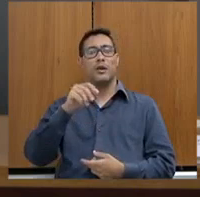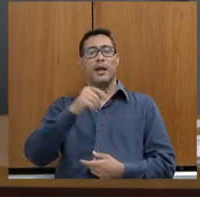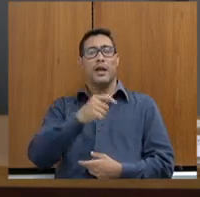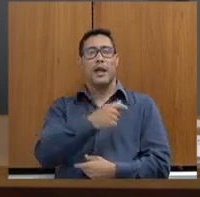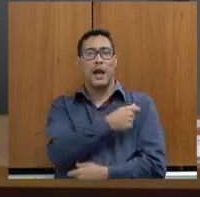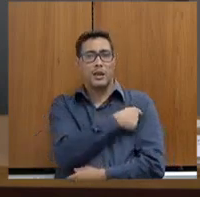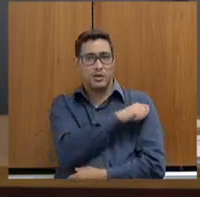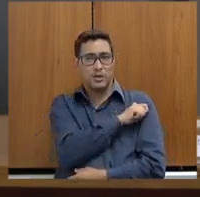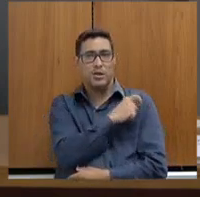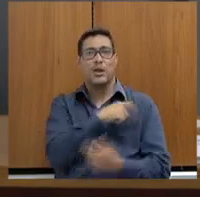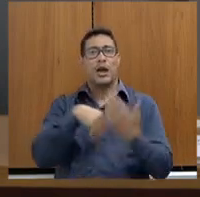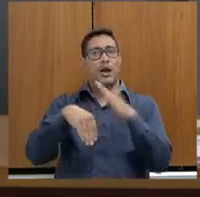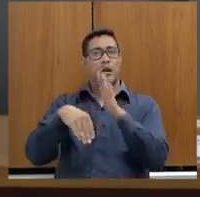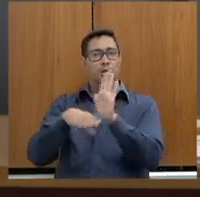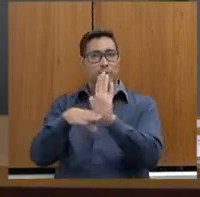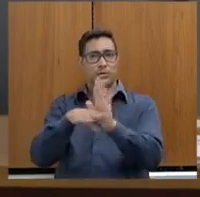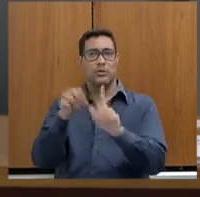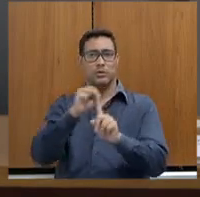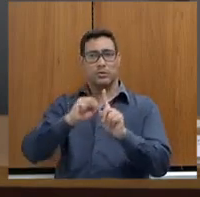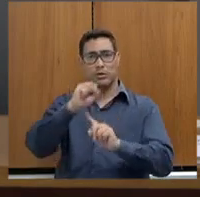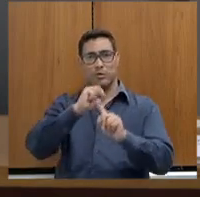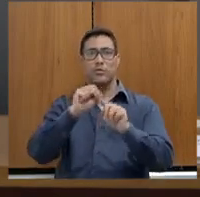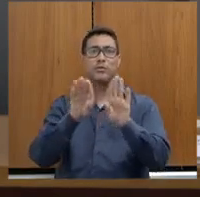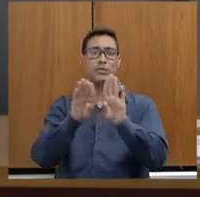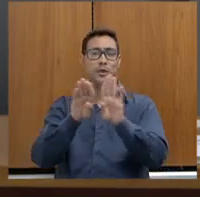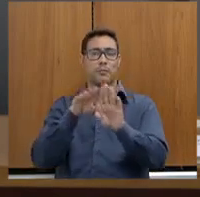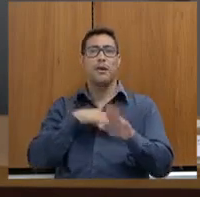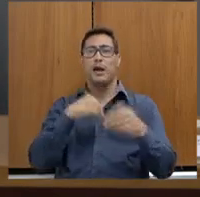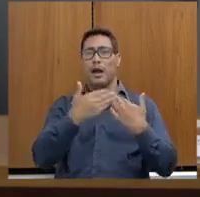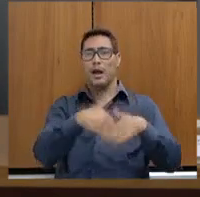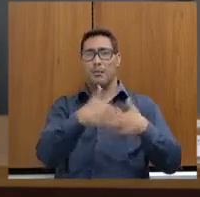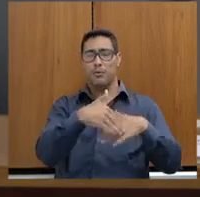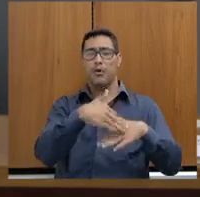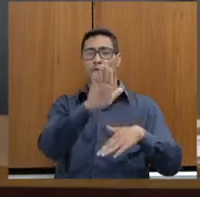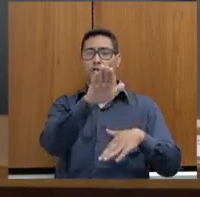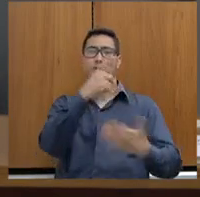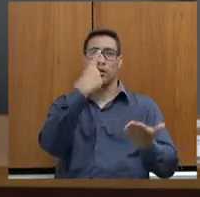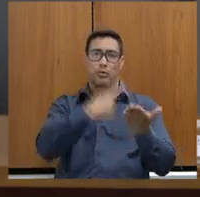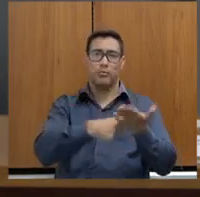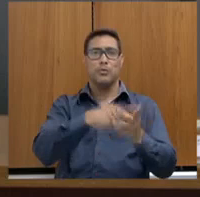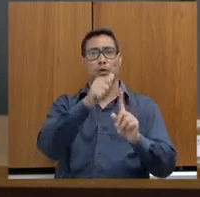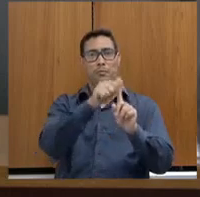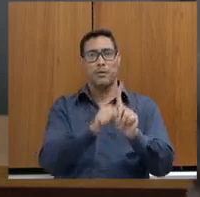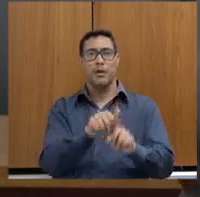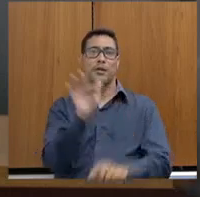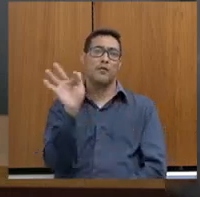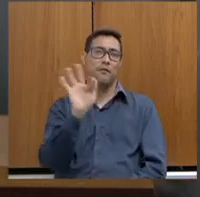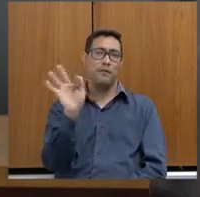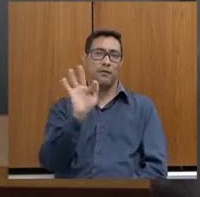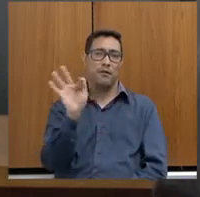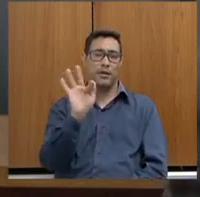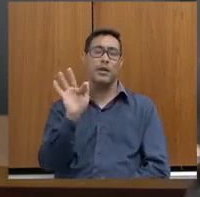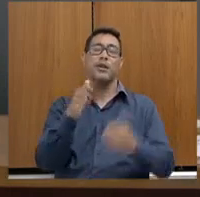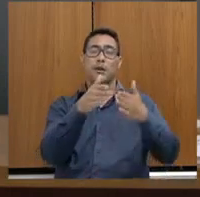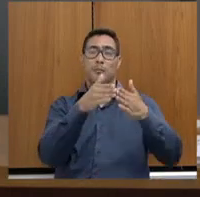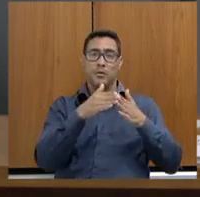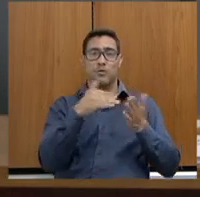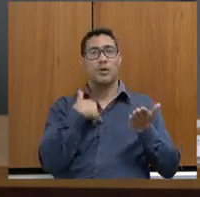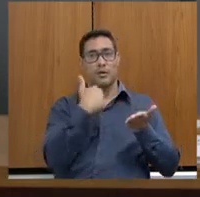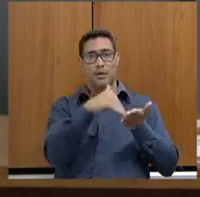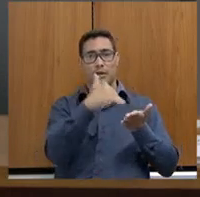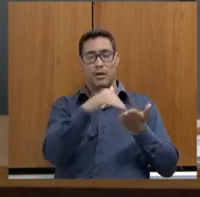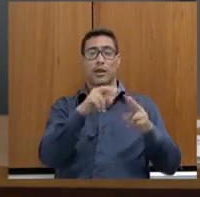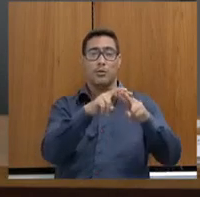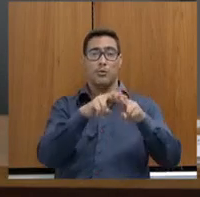270 vagas, e a prova foi reagendada para fevereiro, porque solicitaram a secretaria, porque contavam que a